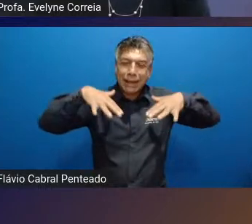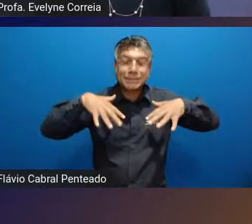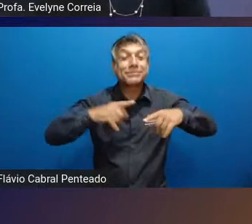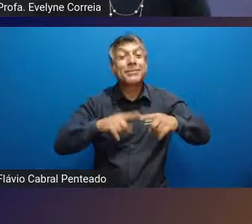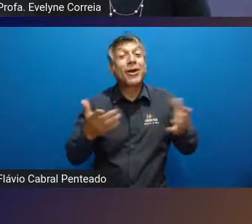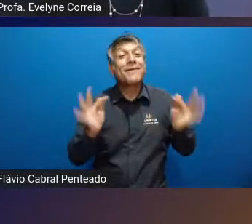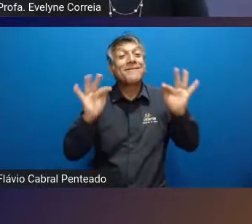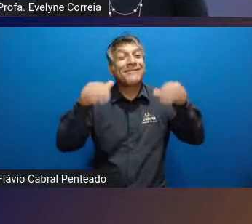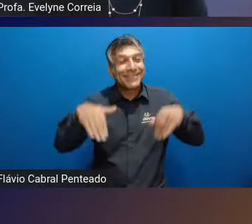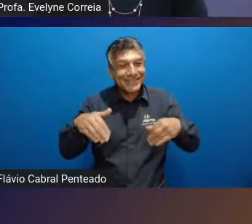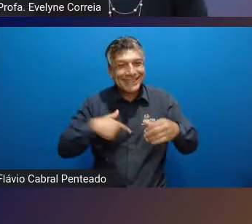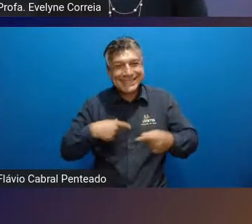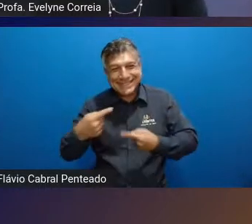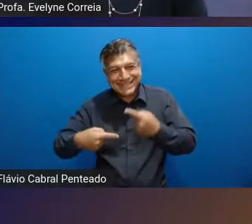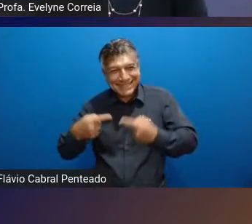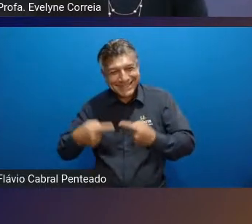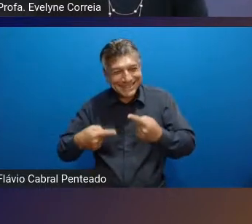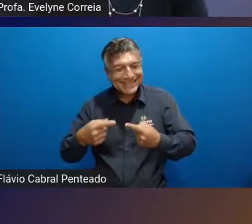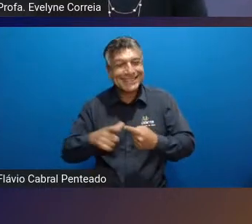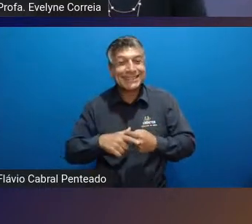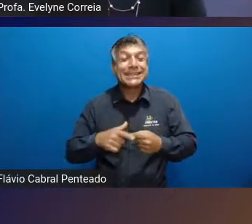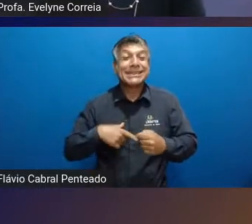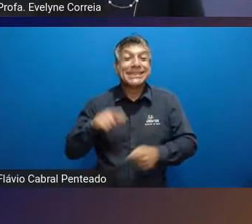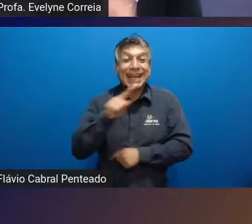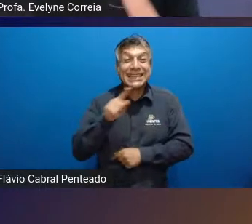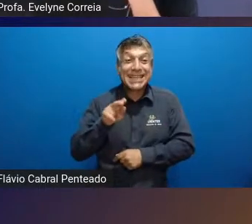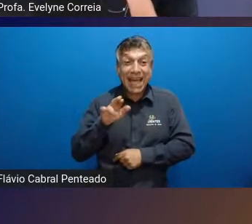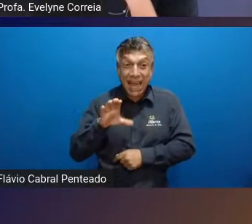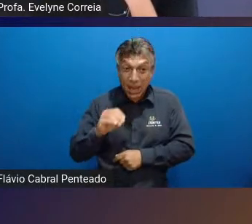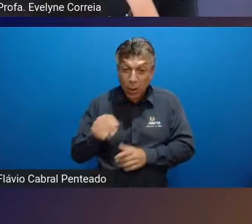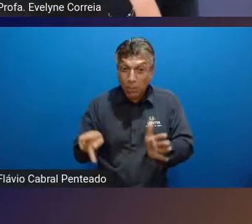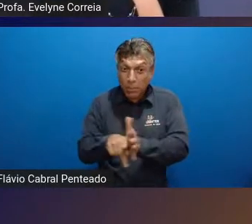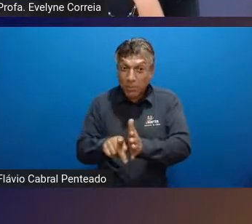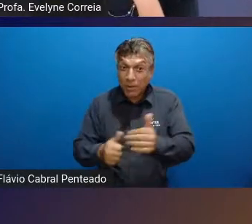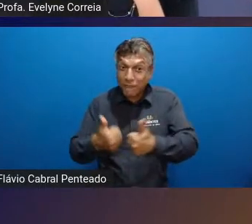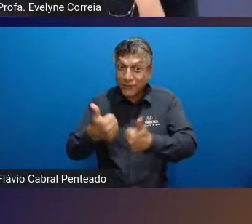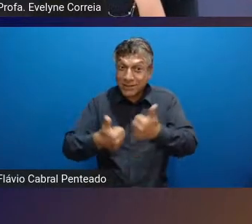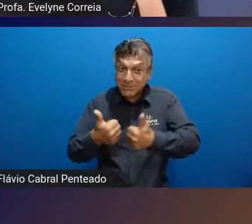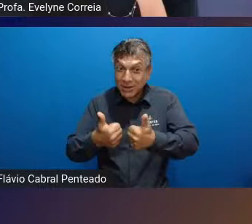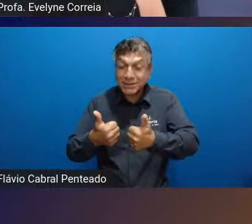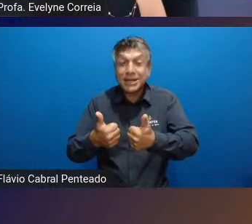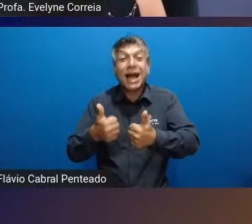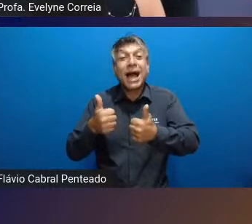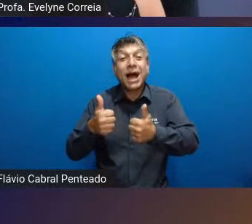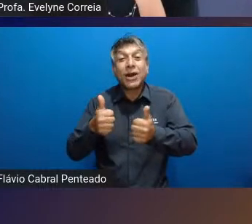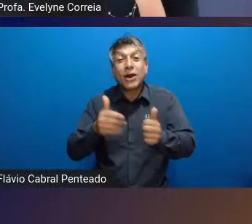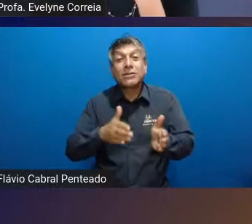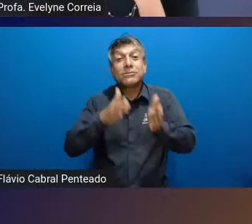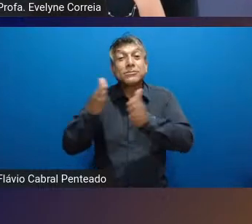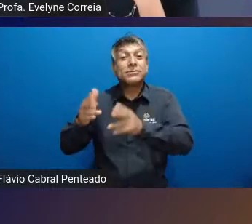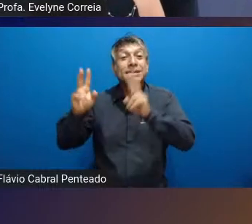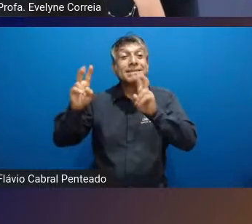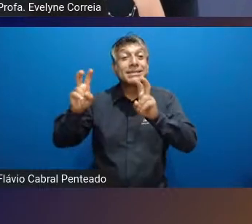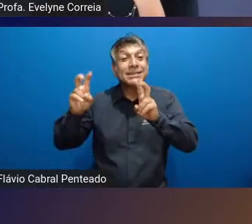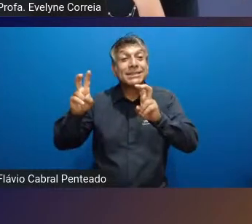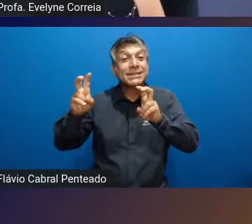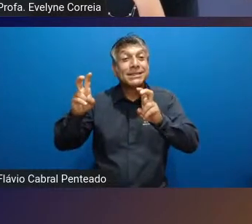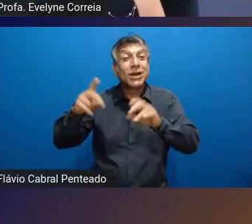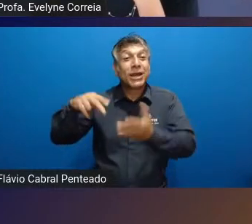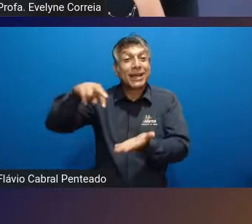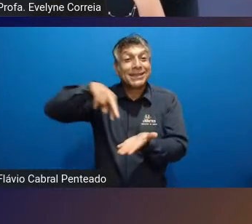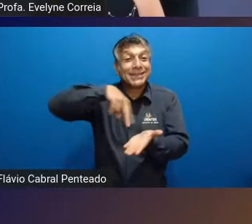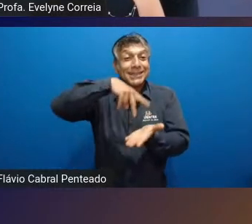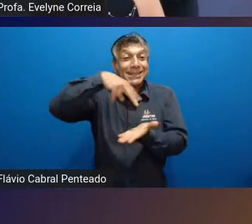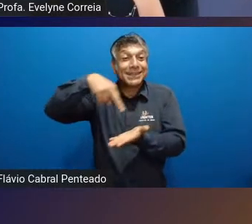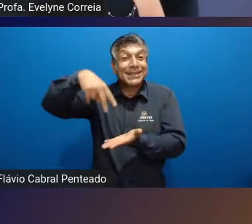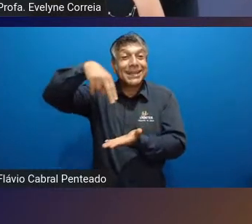finalizando aqui essa discussão a respeito dos zagueiros no futebol e vamos para o próximo tema que é o balé né